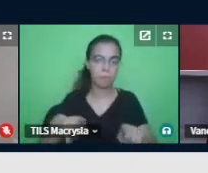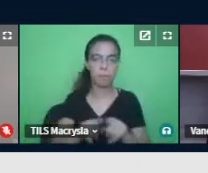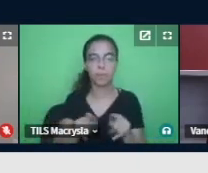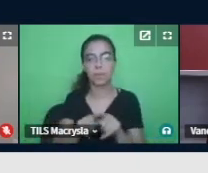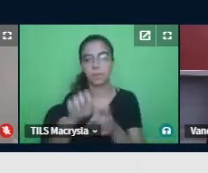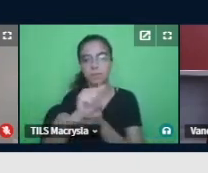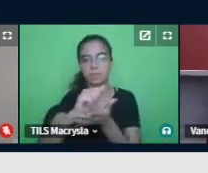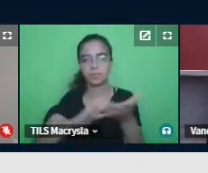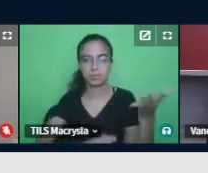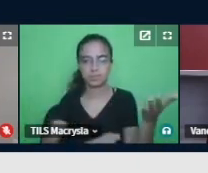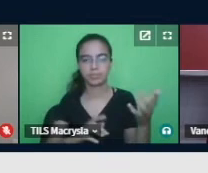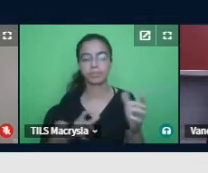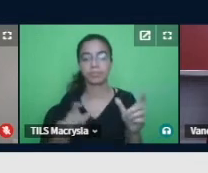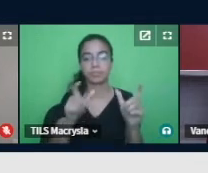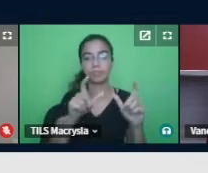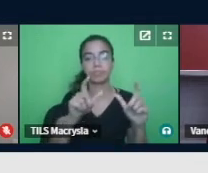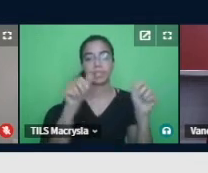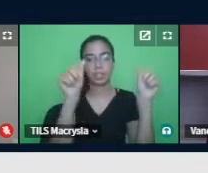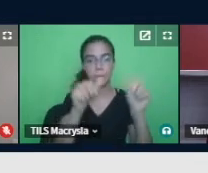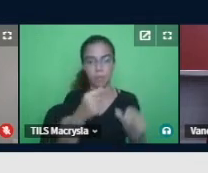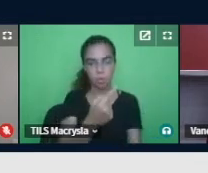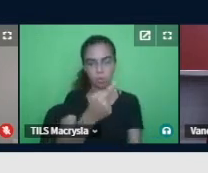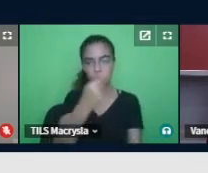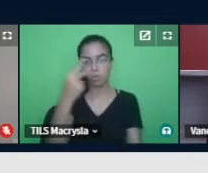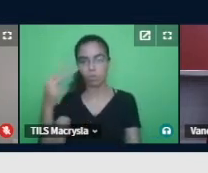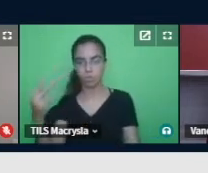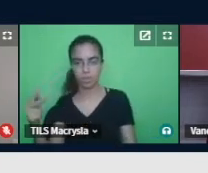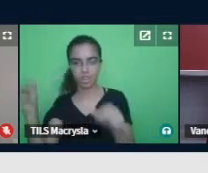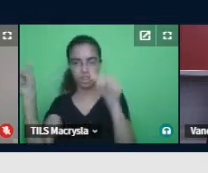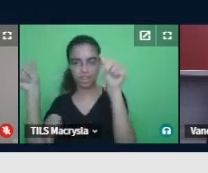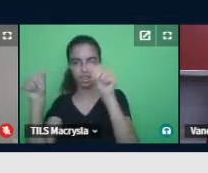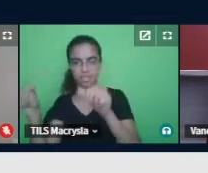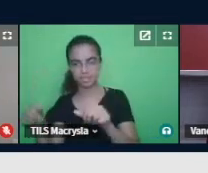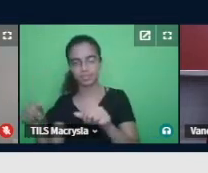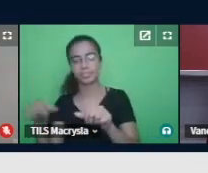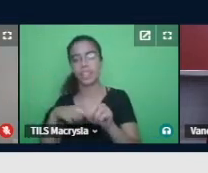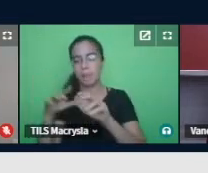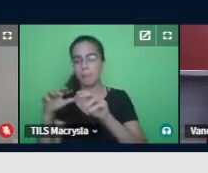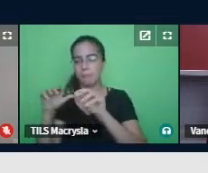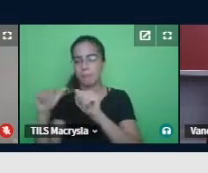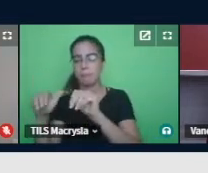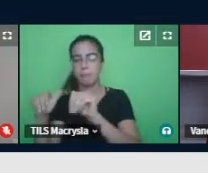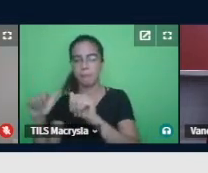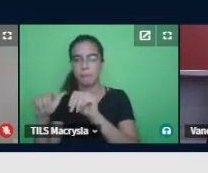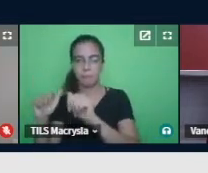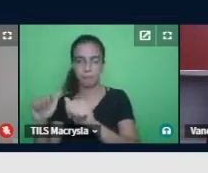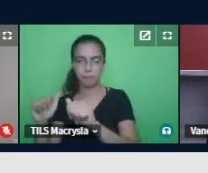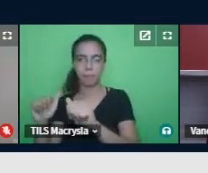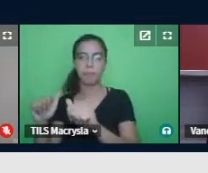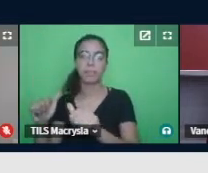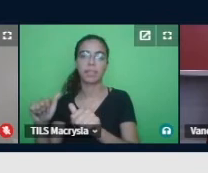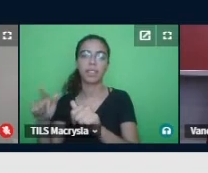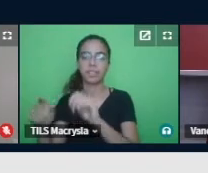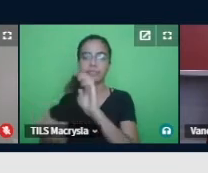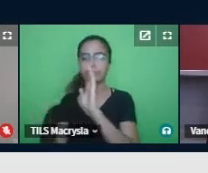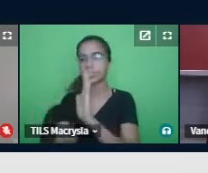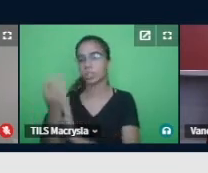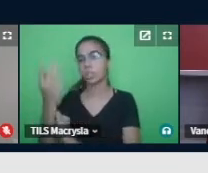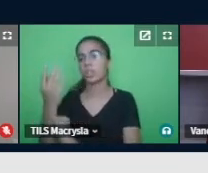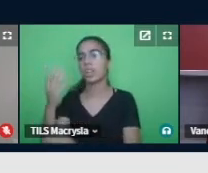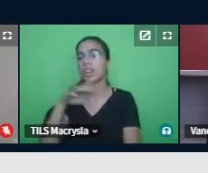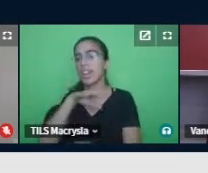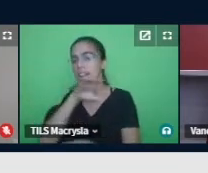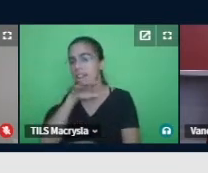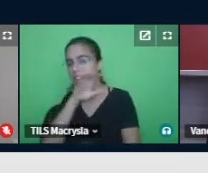Aqui foi outra atividade com o Massim, nessa atividade eles tinham que criar um animal, um avatar, um